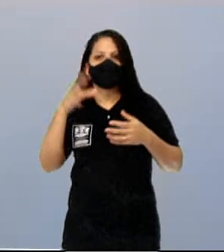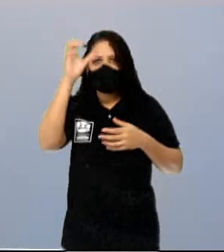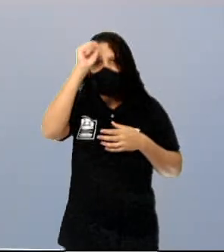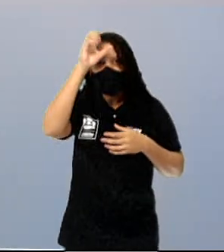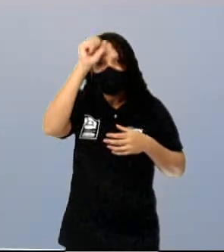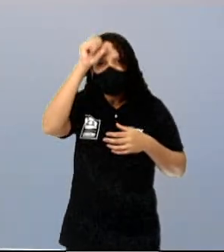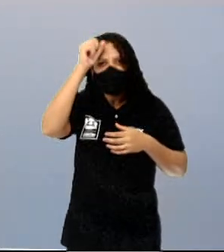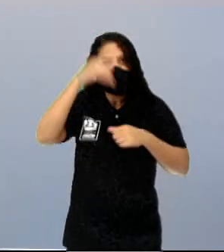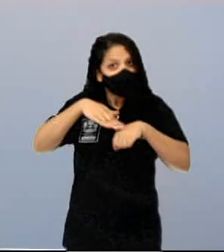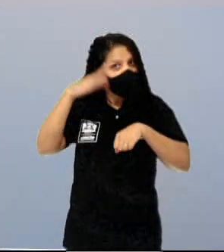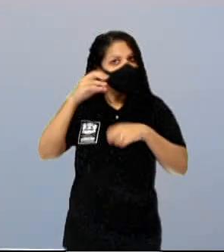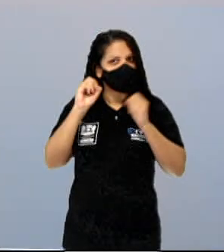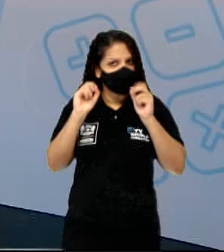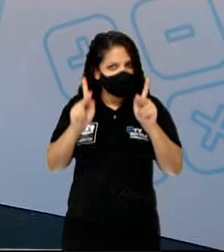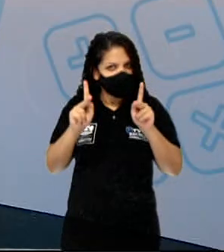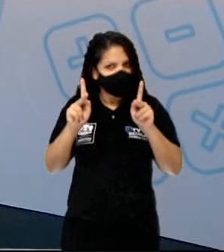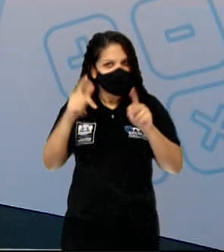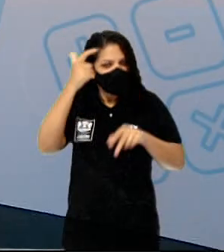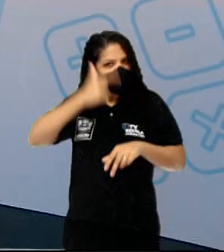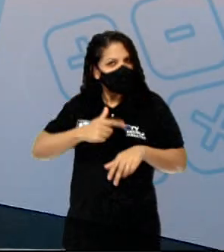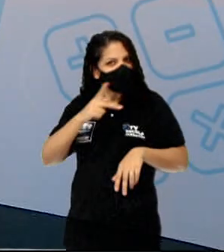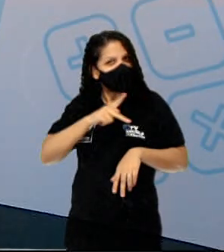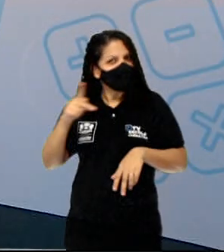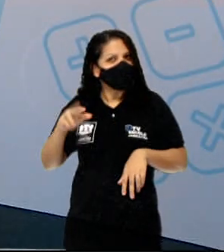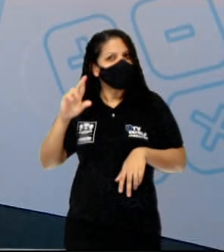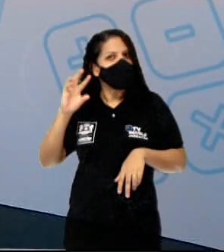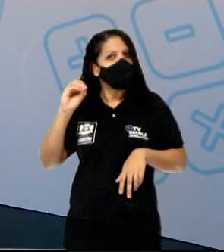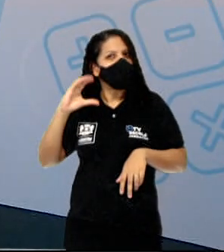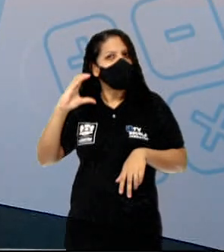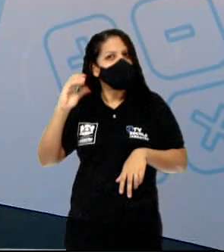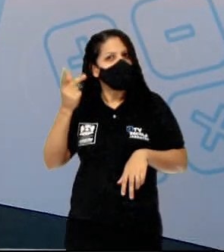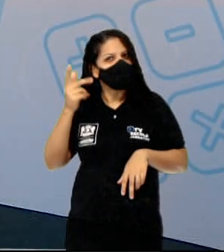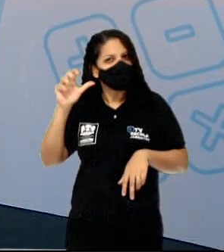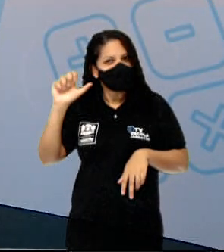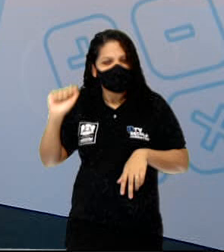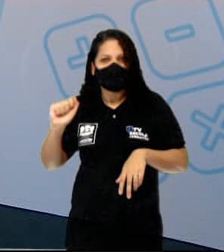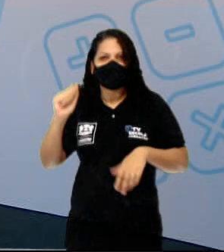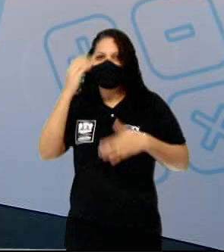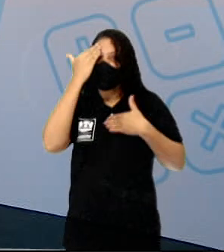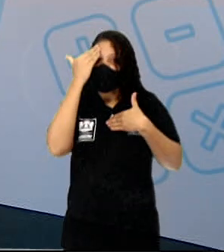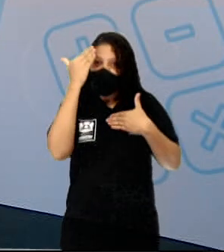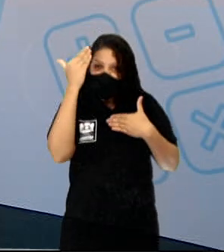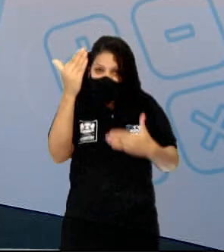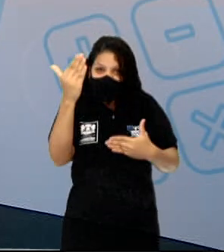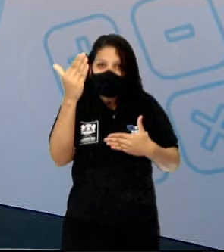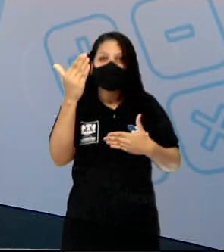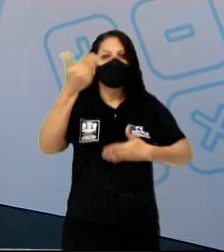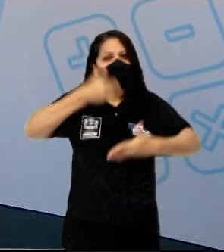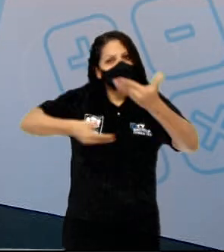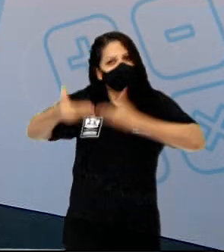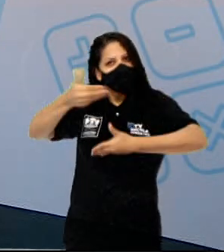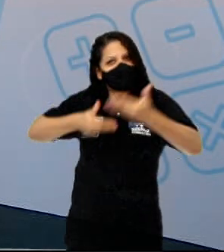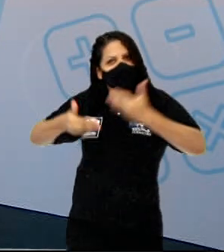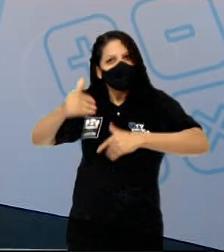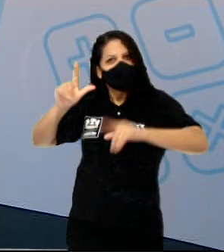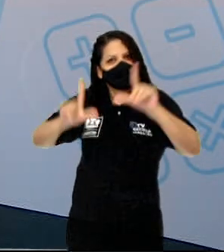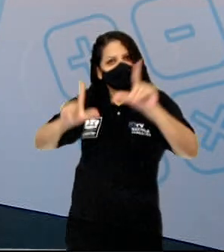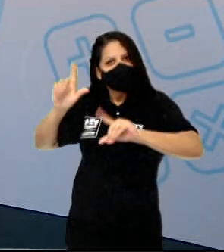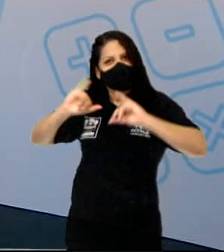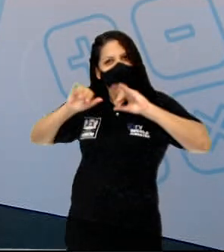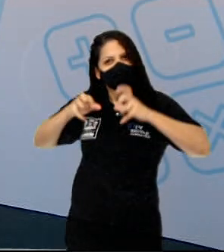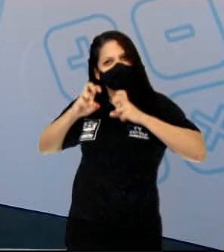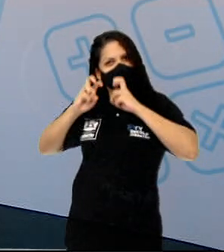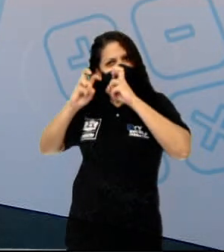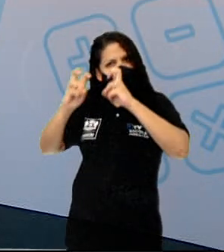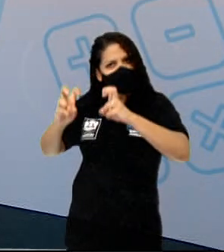morfoclimáticos brasileiros. Eu sou o professor Rocha e eu estou aqui pra te agradecer por estar presente na nossa TV Escola de Aboatão. Fiquem